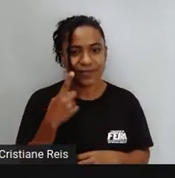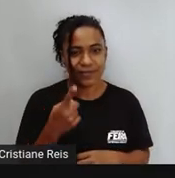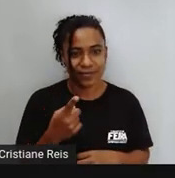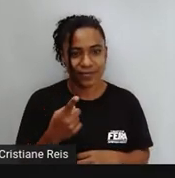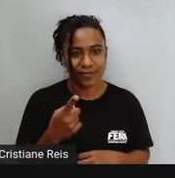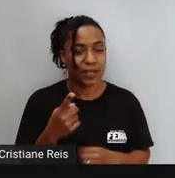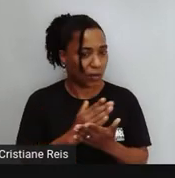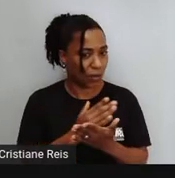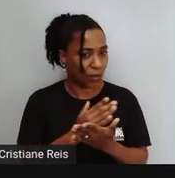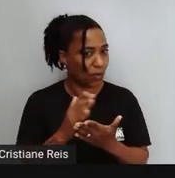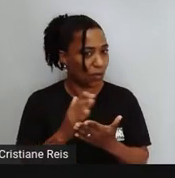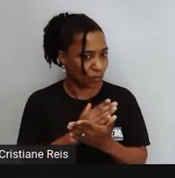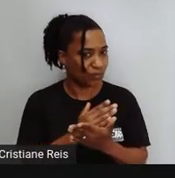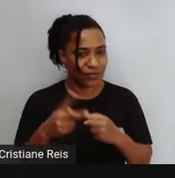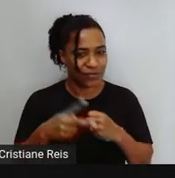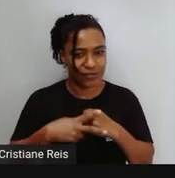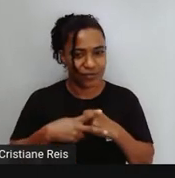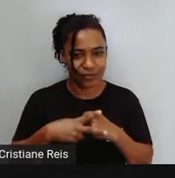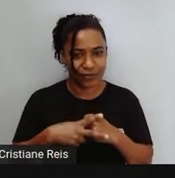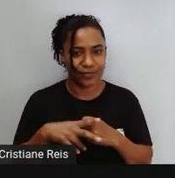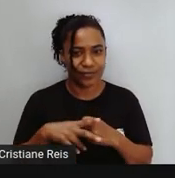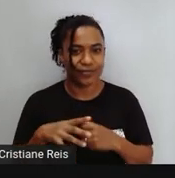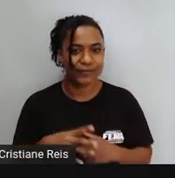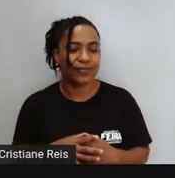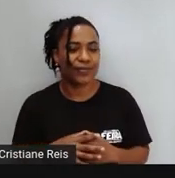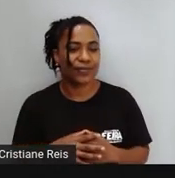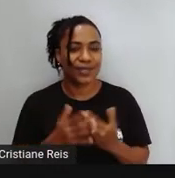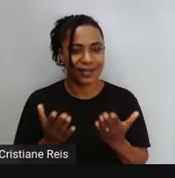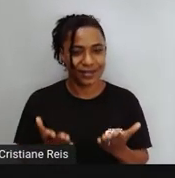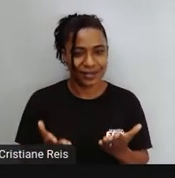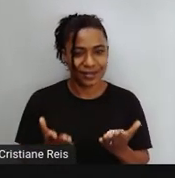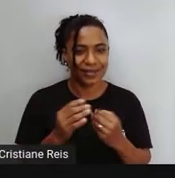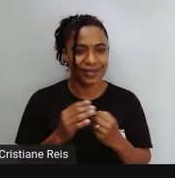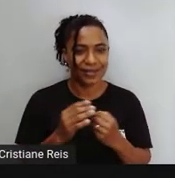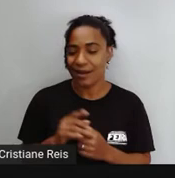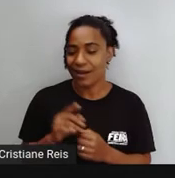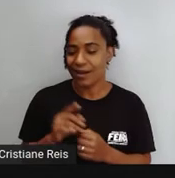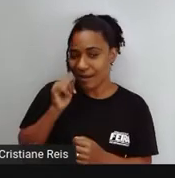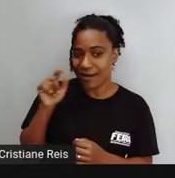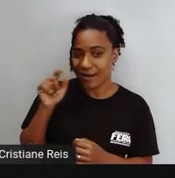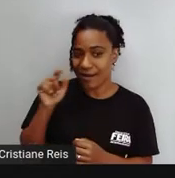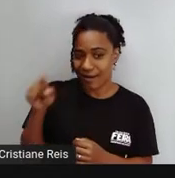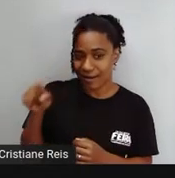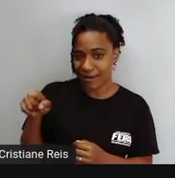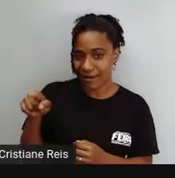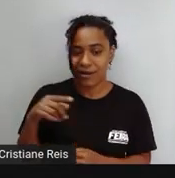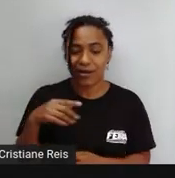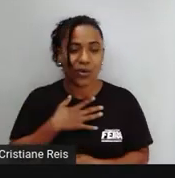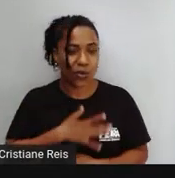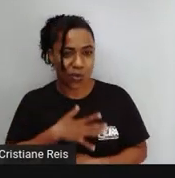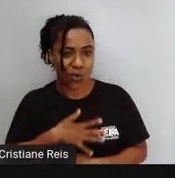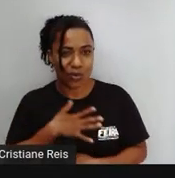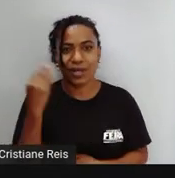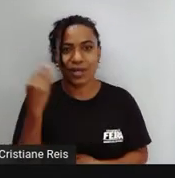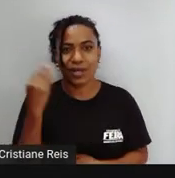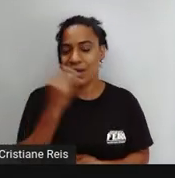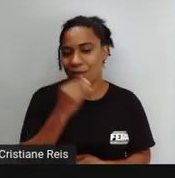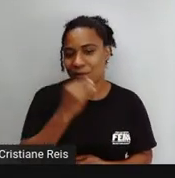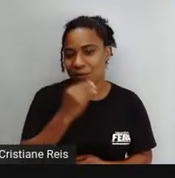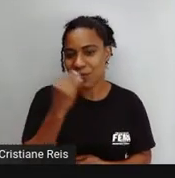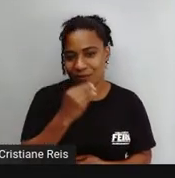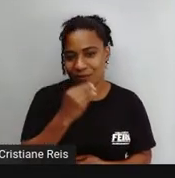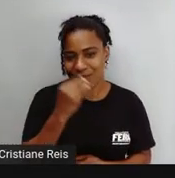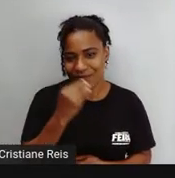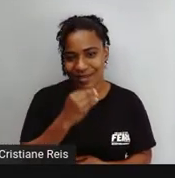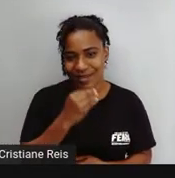school Então ela Gosta, né? Ela aproveita O ensino A prática